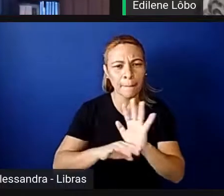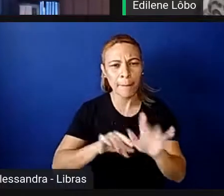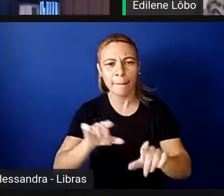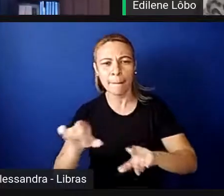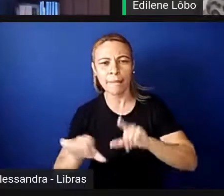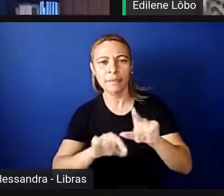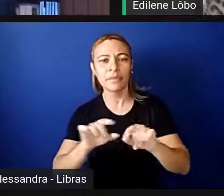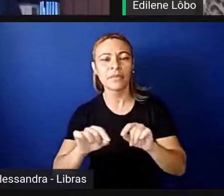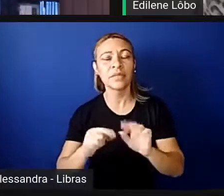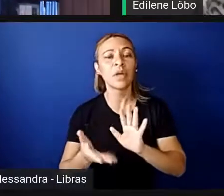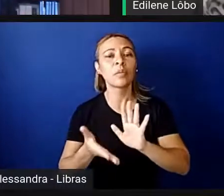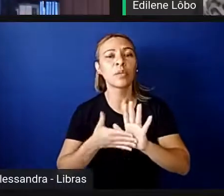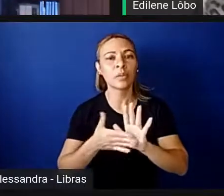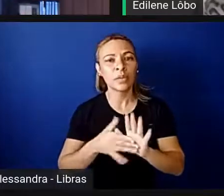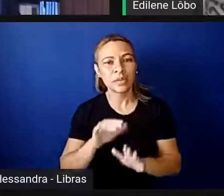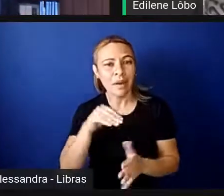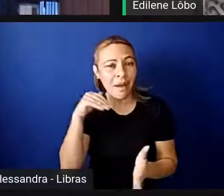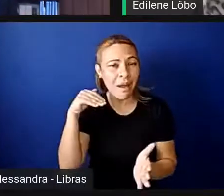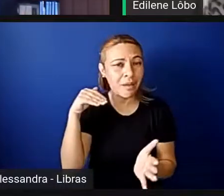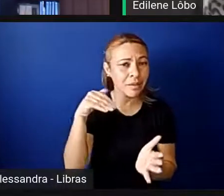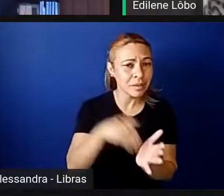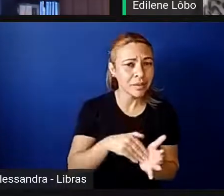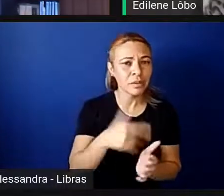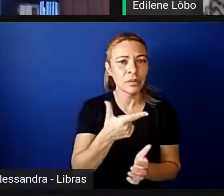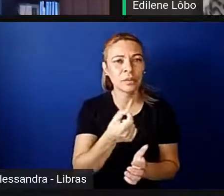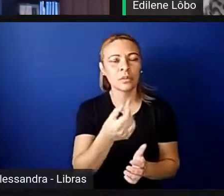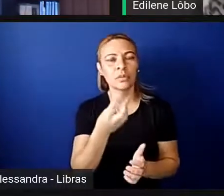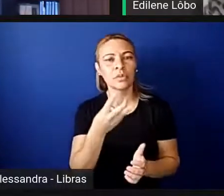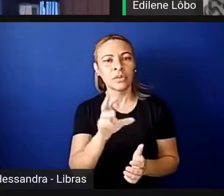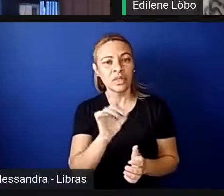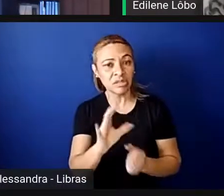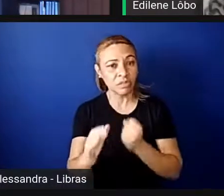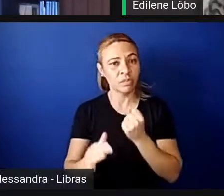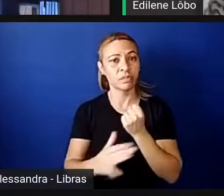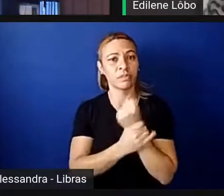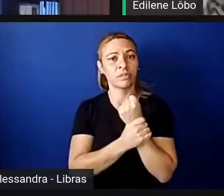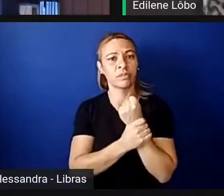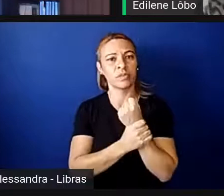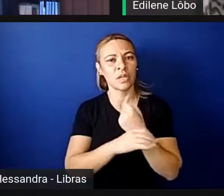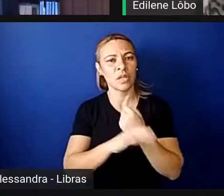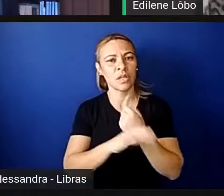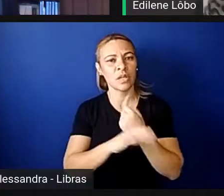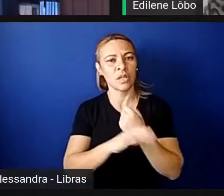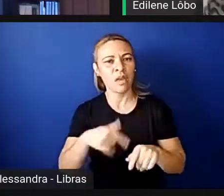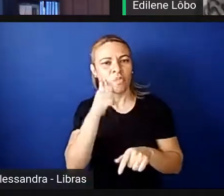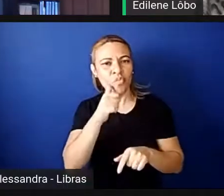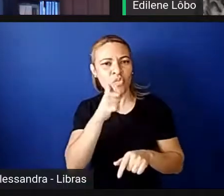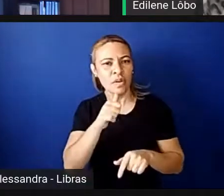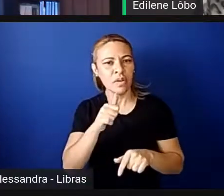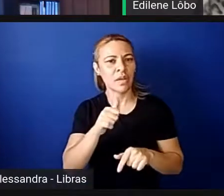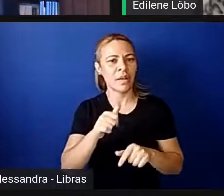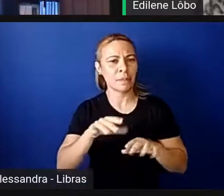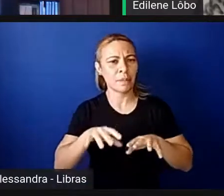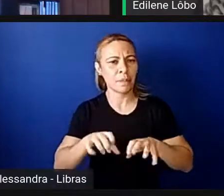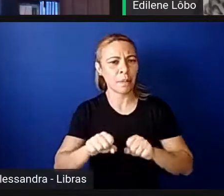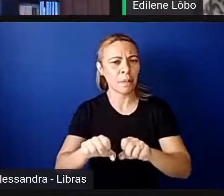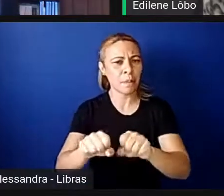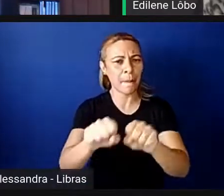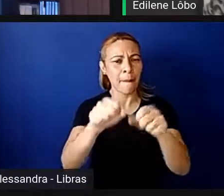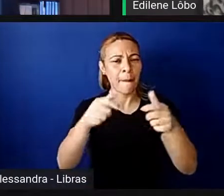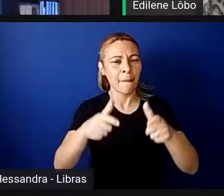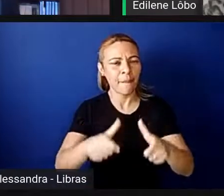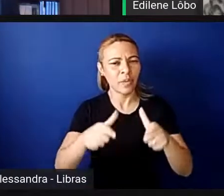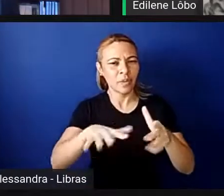que até 2030 se garantisse a ocupação paritária dos lugares